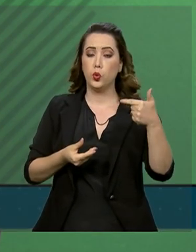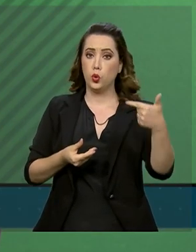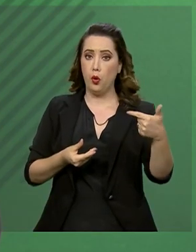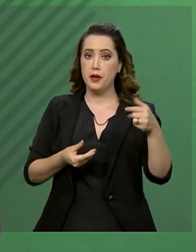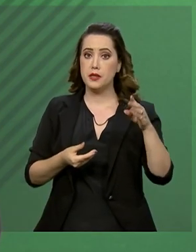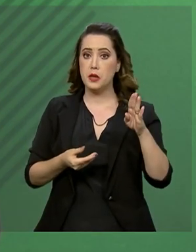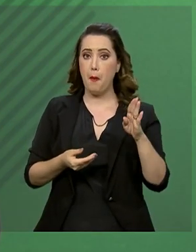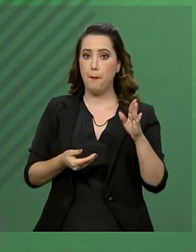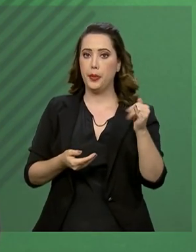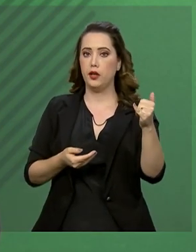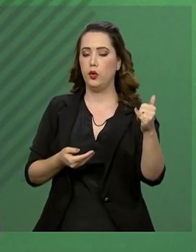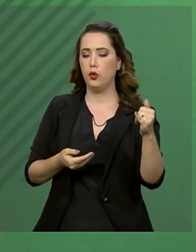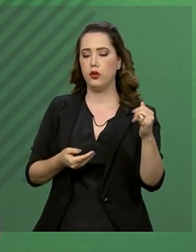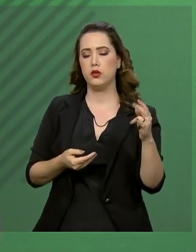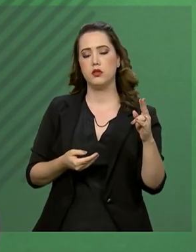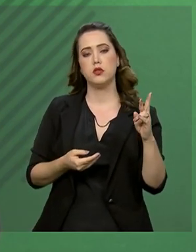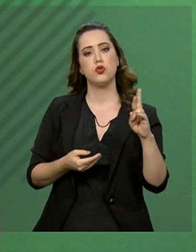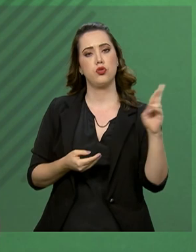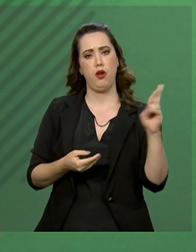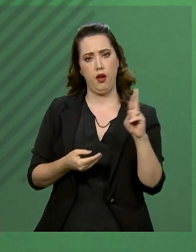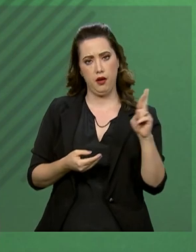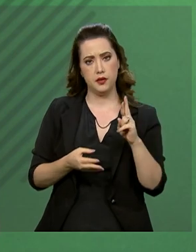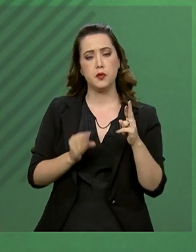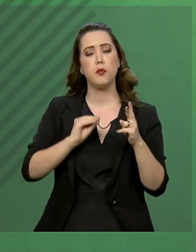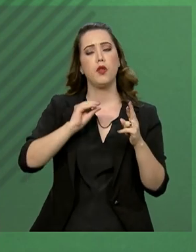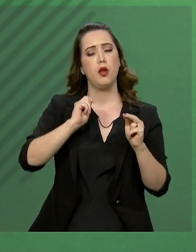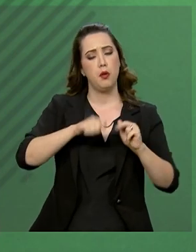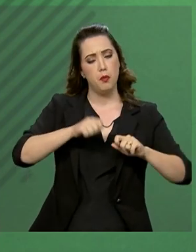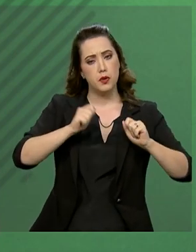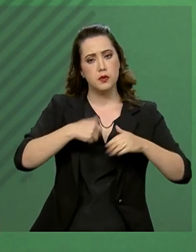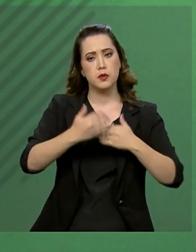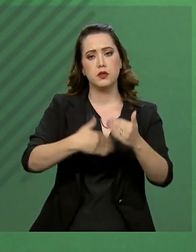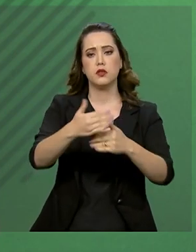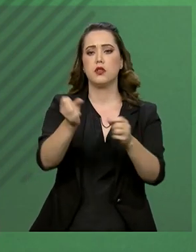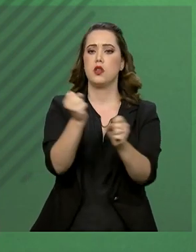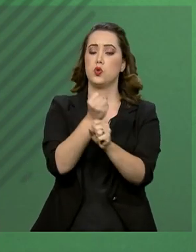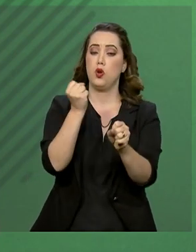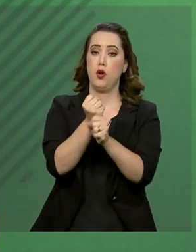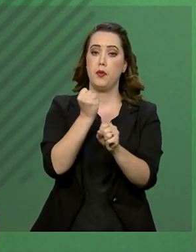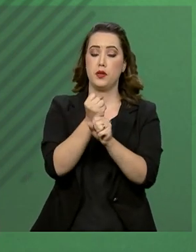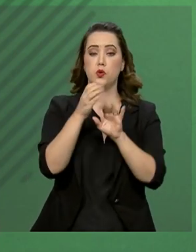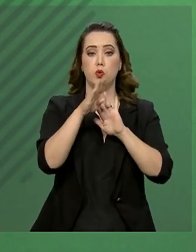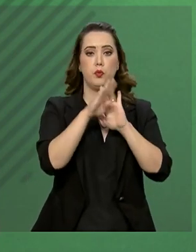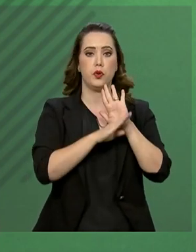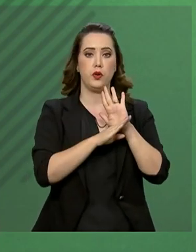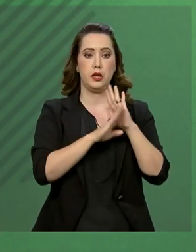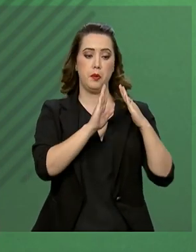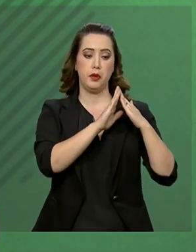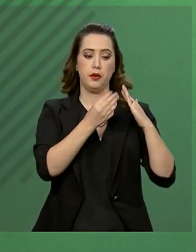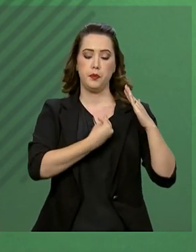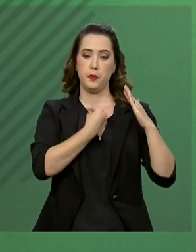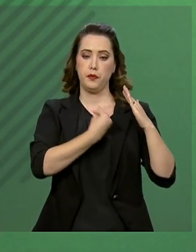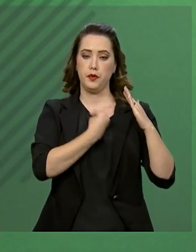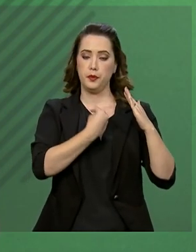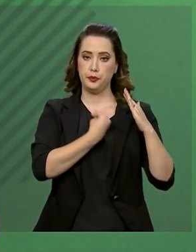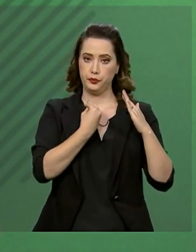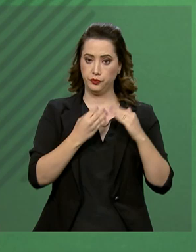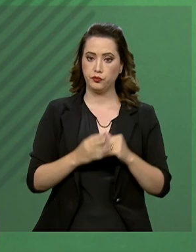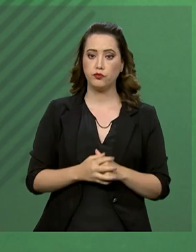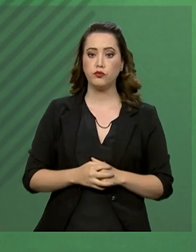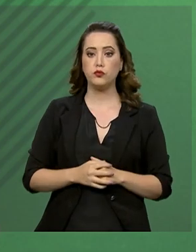de reais para garantir a continuidade das obras do programa Minha Casa Minha Vida,